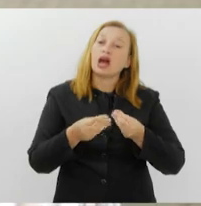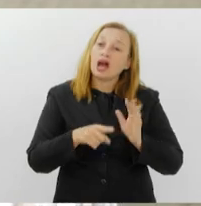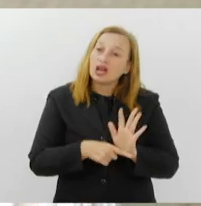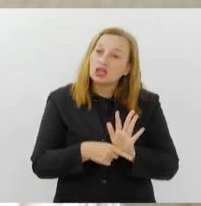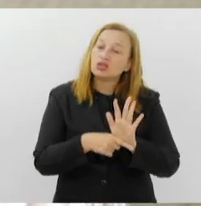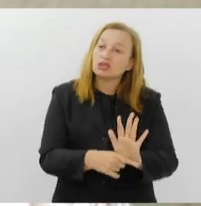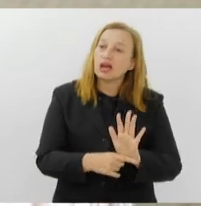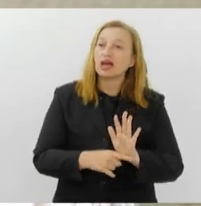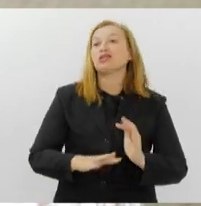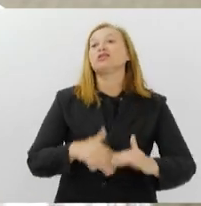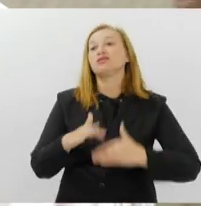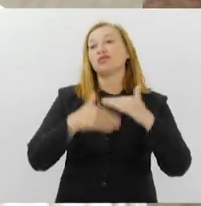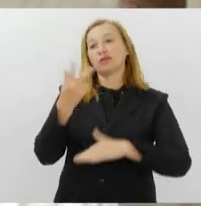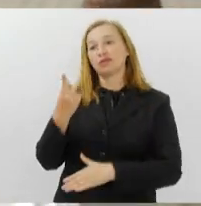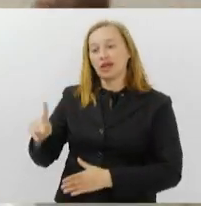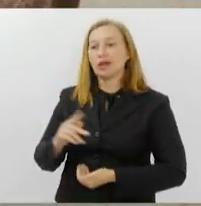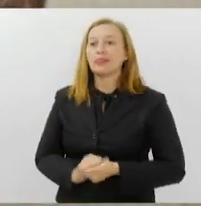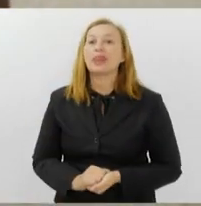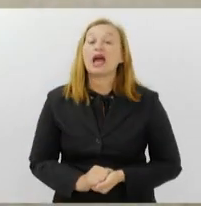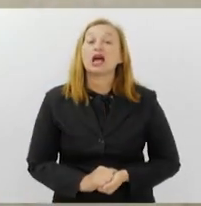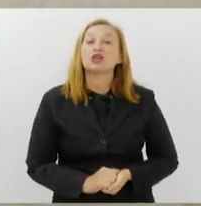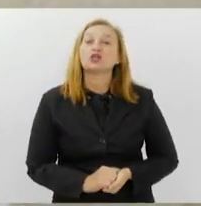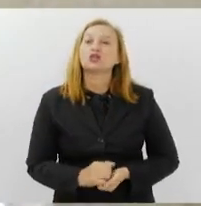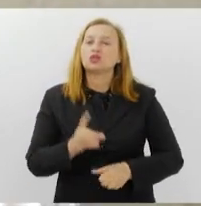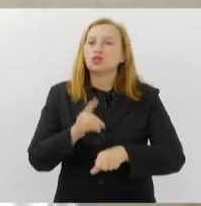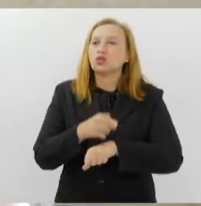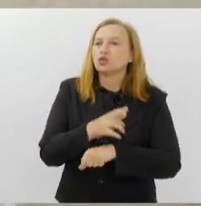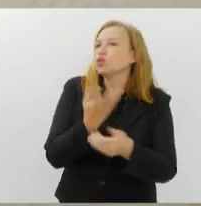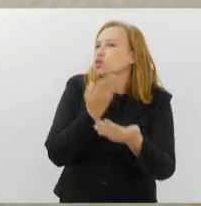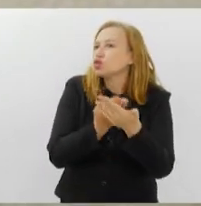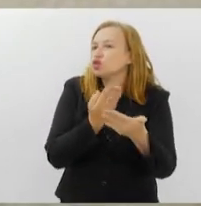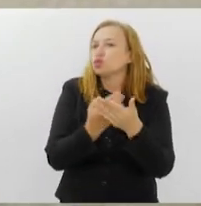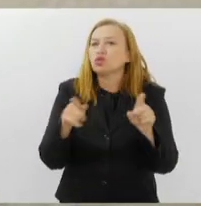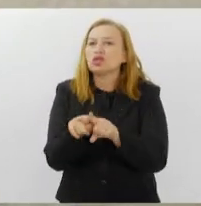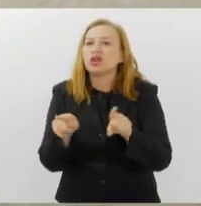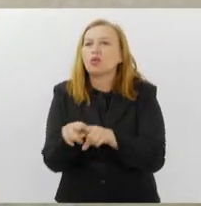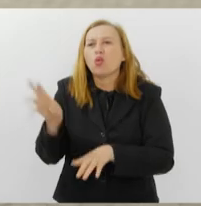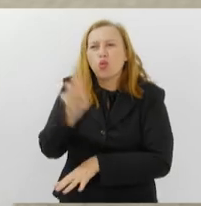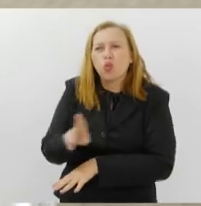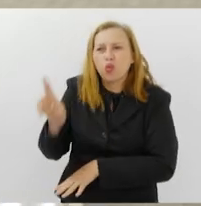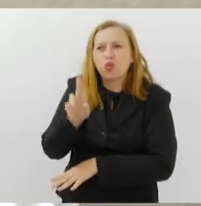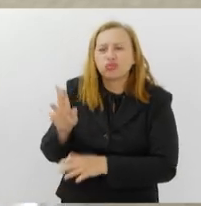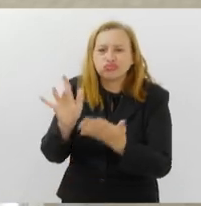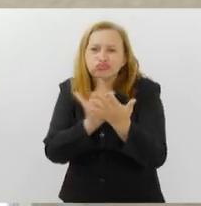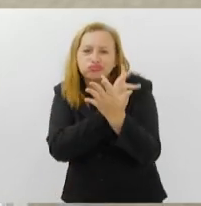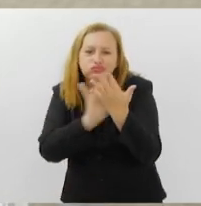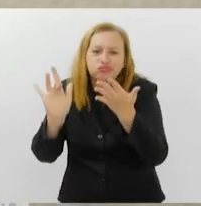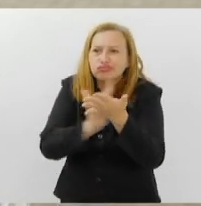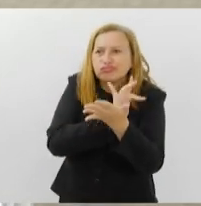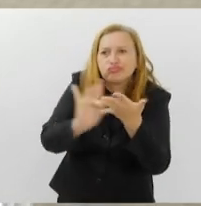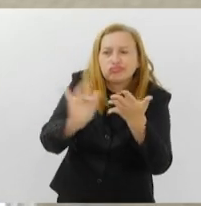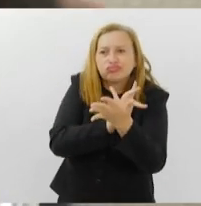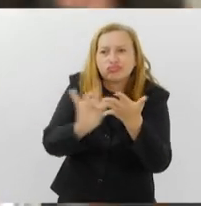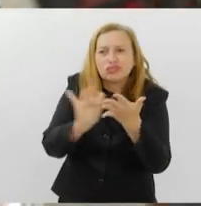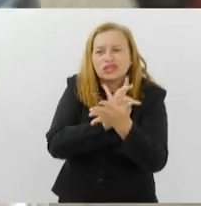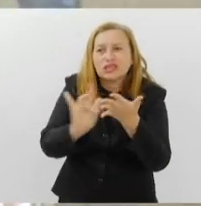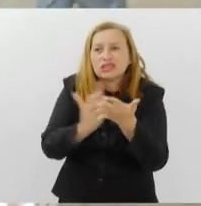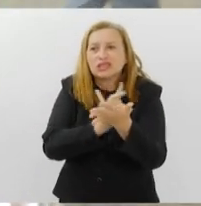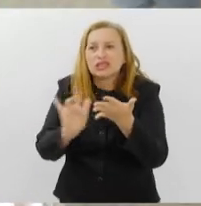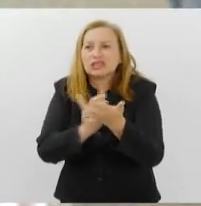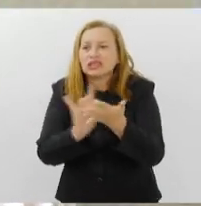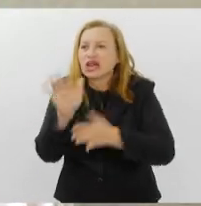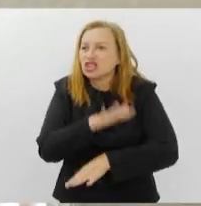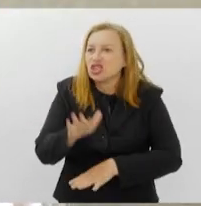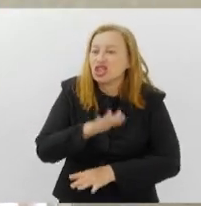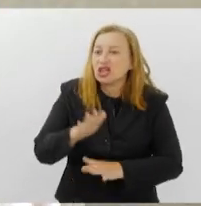desenvolvimento dela. Doutor, alguns estudos também chamam a atenção para o uso excessivo de telas. As crianças, cada vez mais jovens, estão